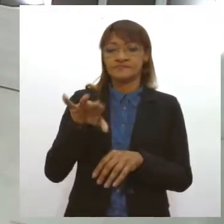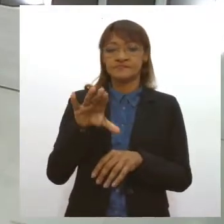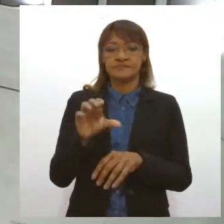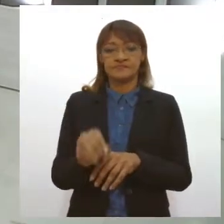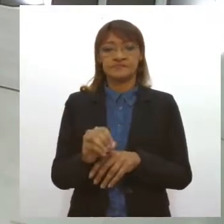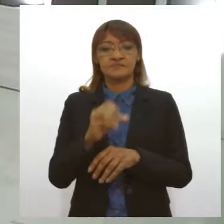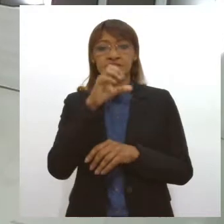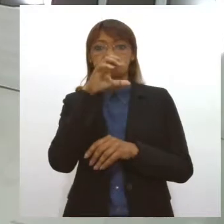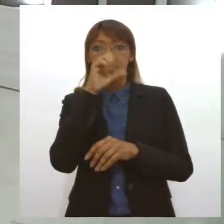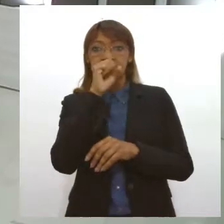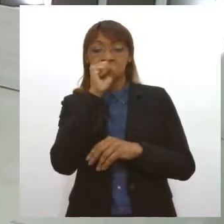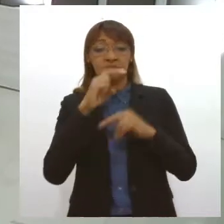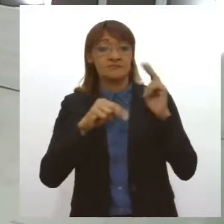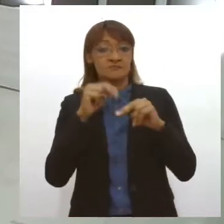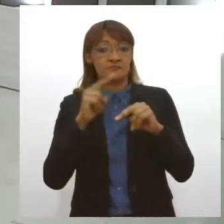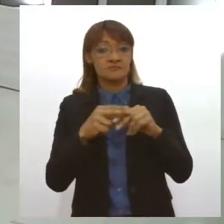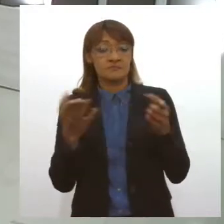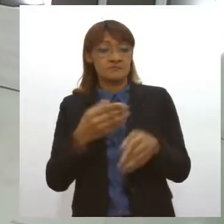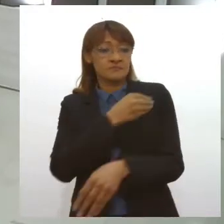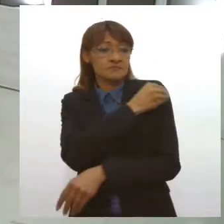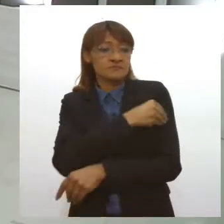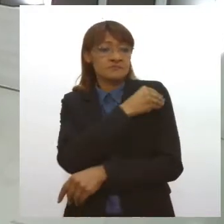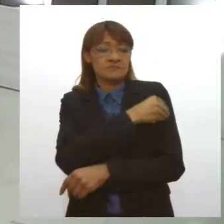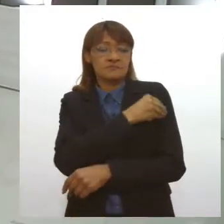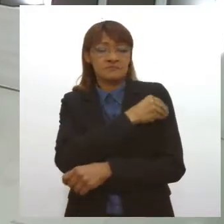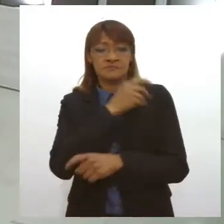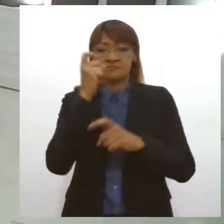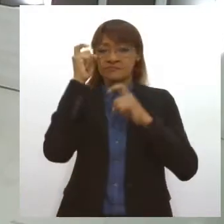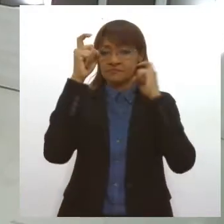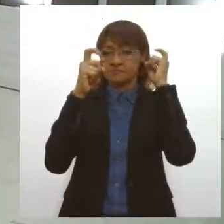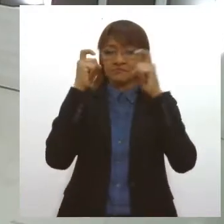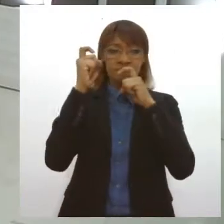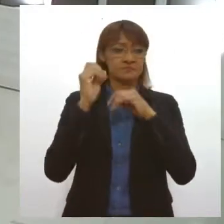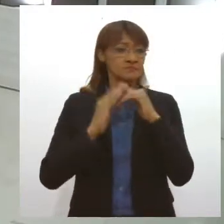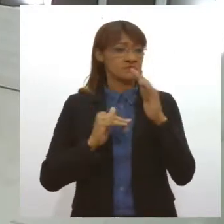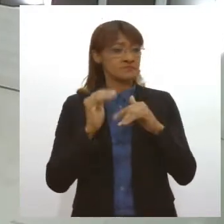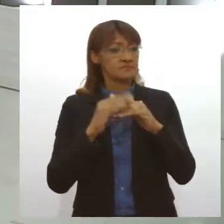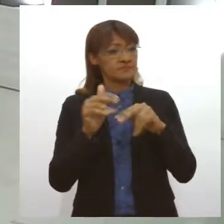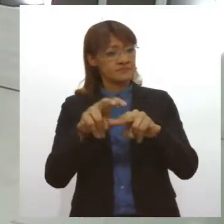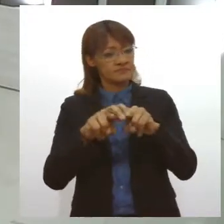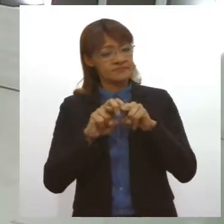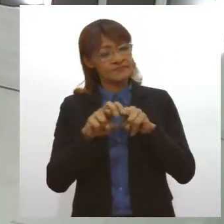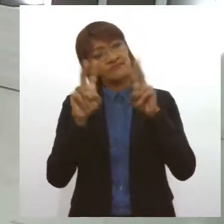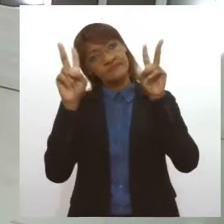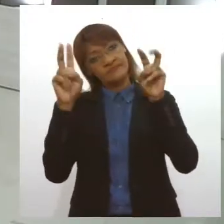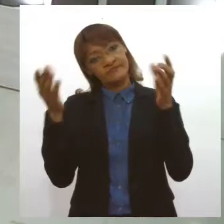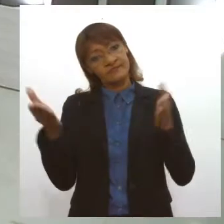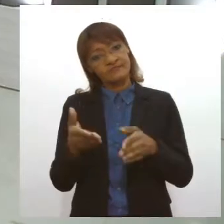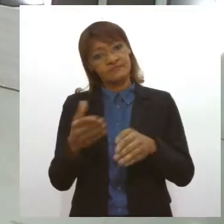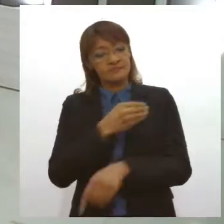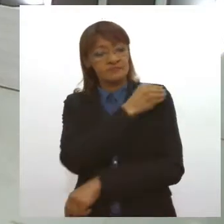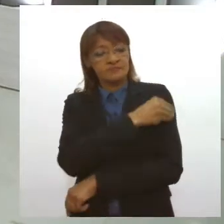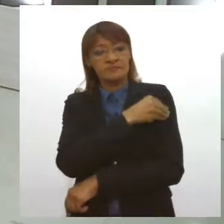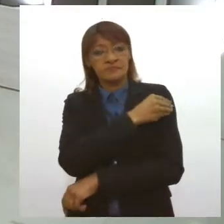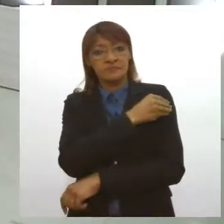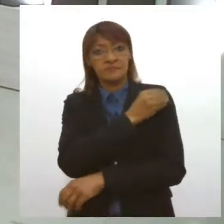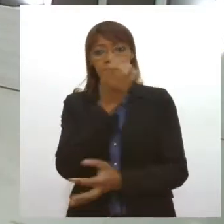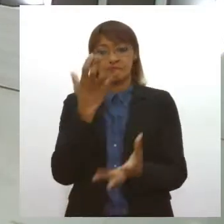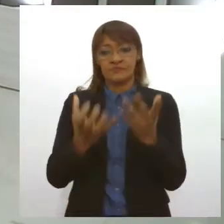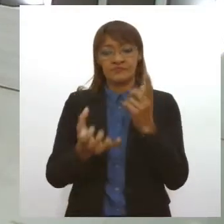do álcool se tornou uma grande preocupação dos especialistas. E por isso, o tema deste ano é álcool e fogo, mantenha o